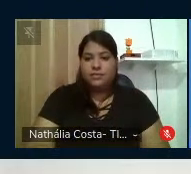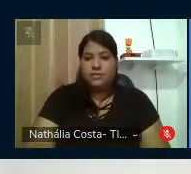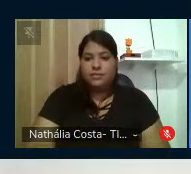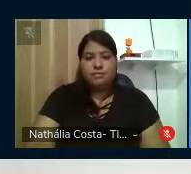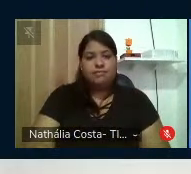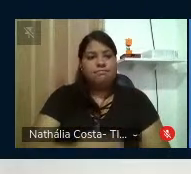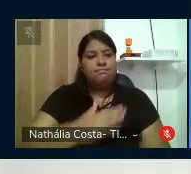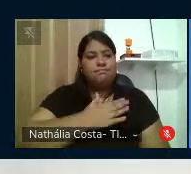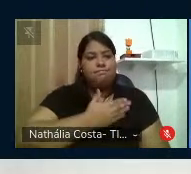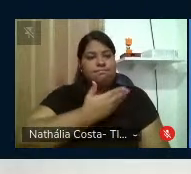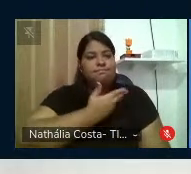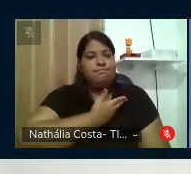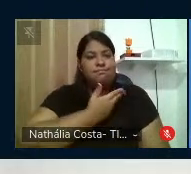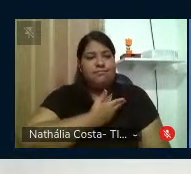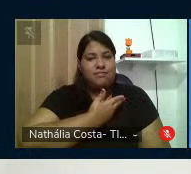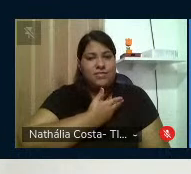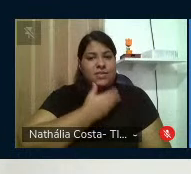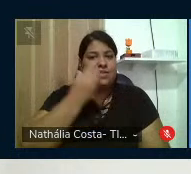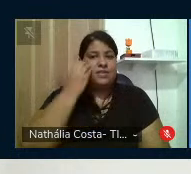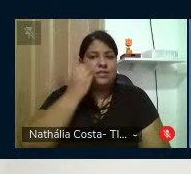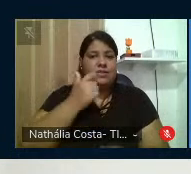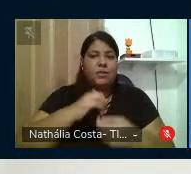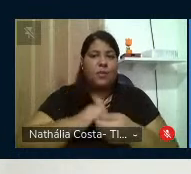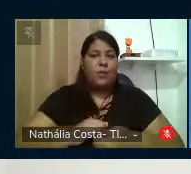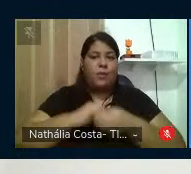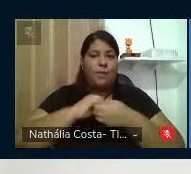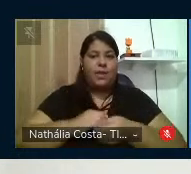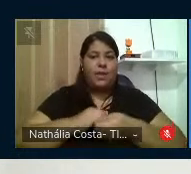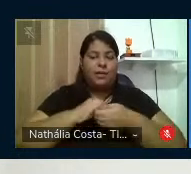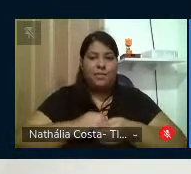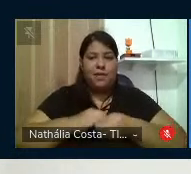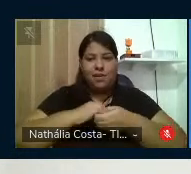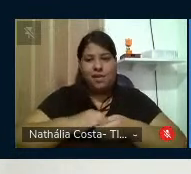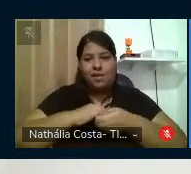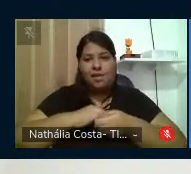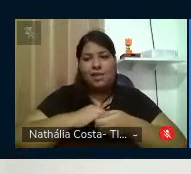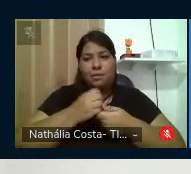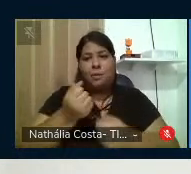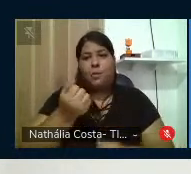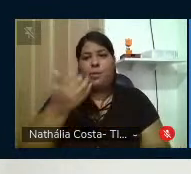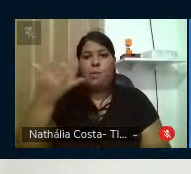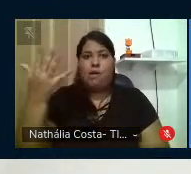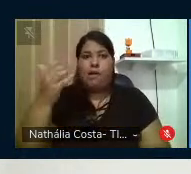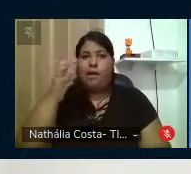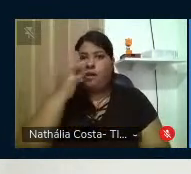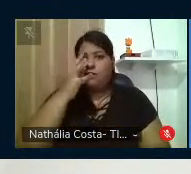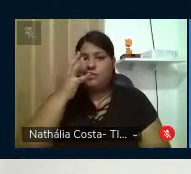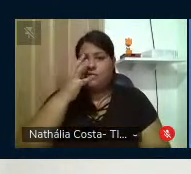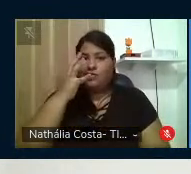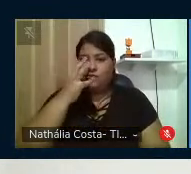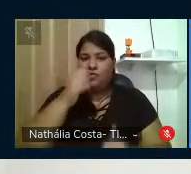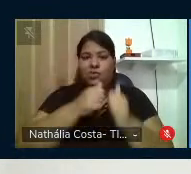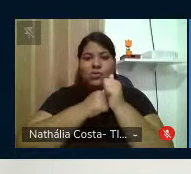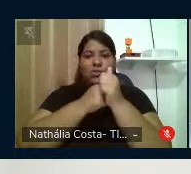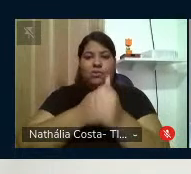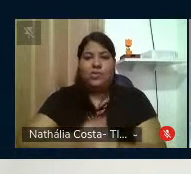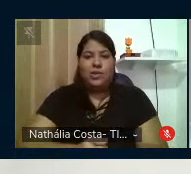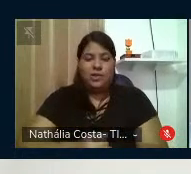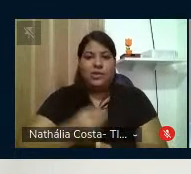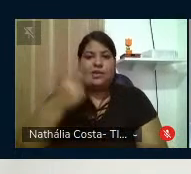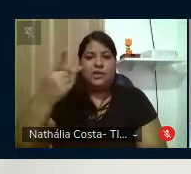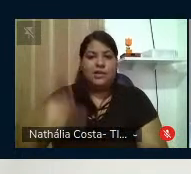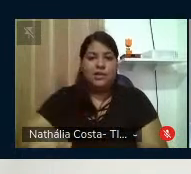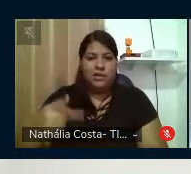Meus freirianos cumprimentos, a quantas e quantos nos acompanham